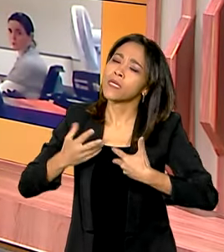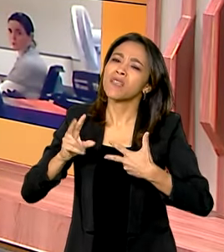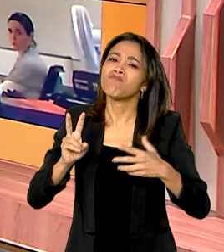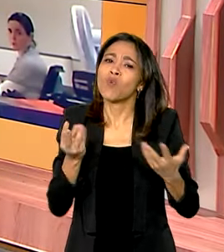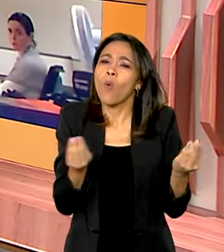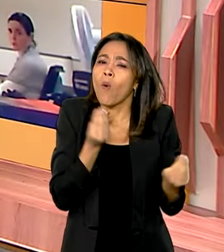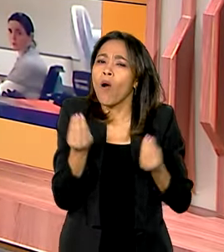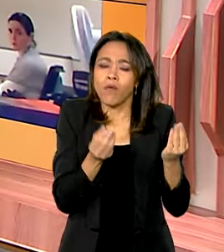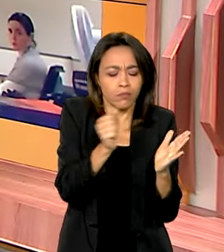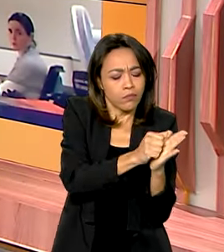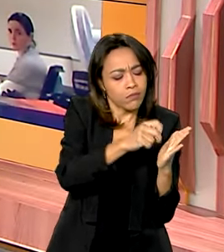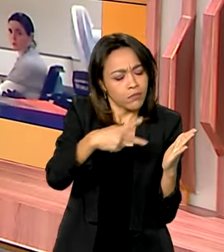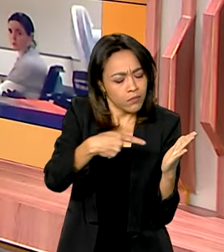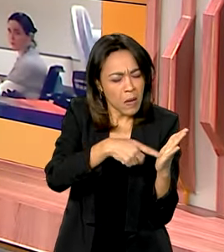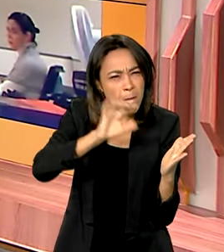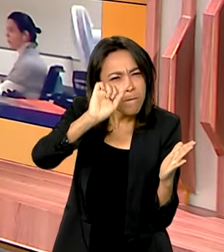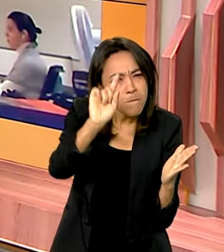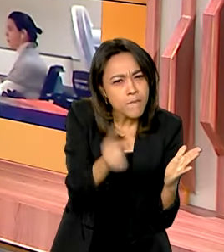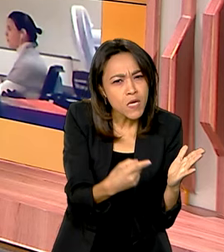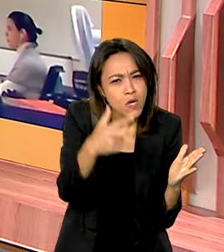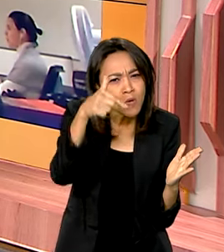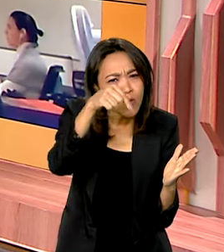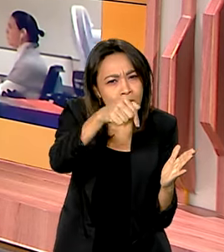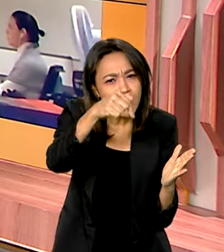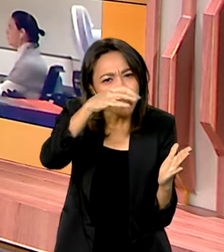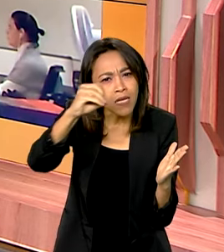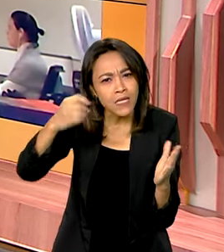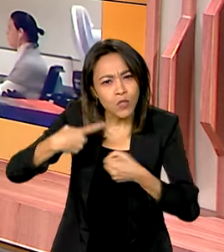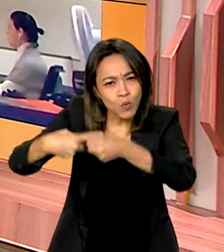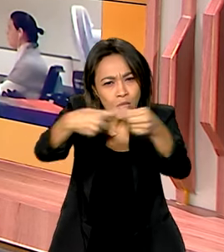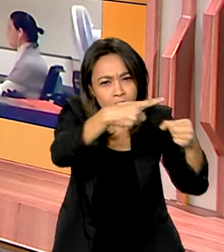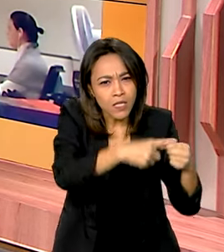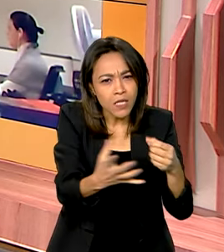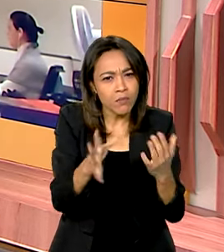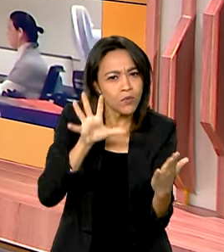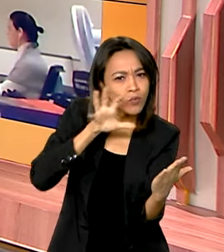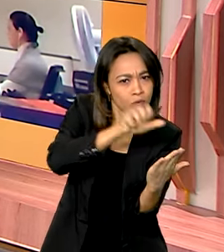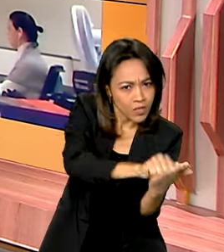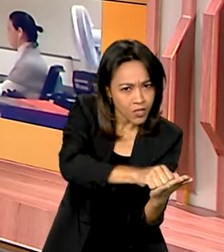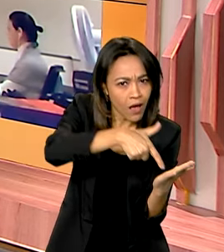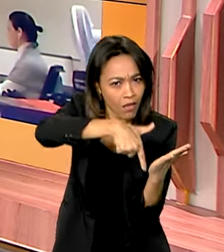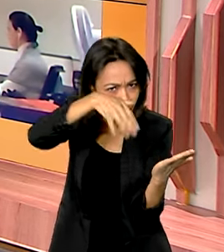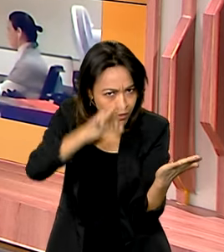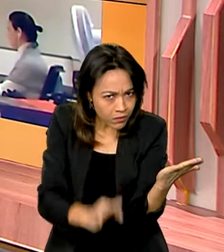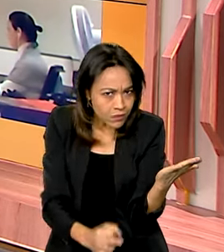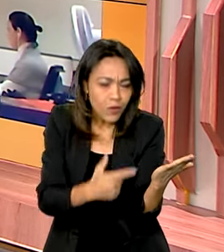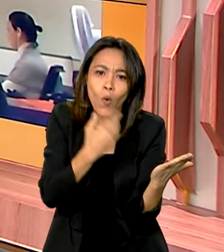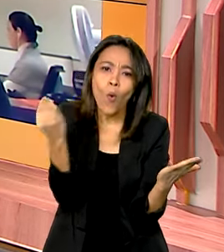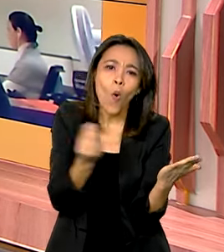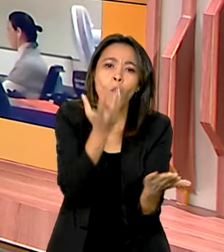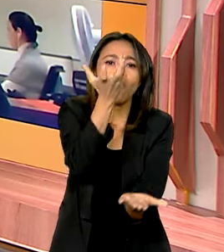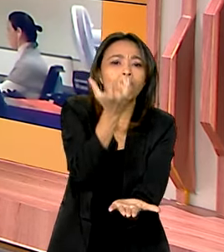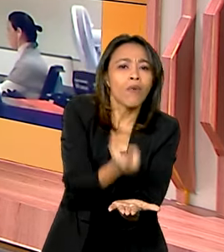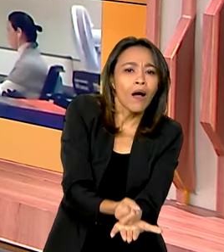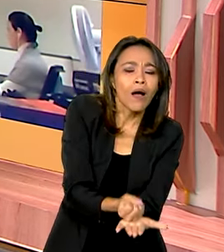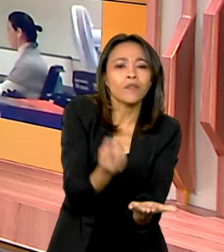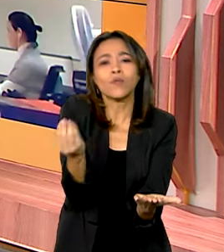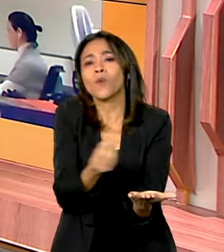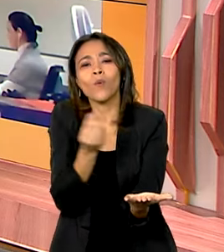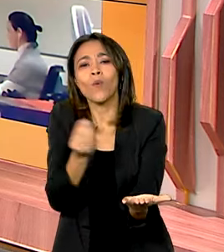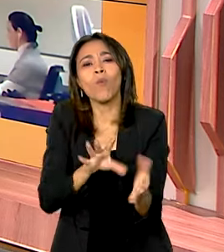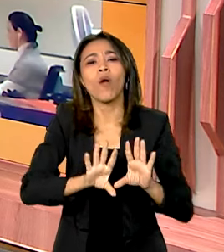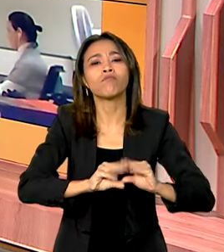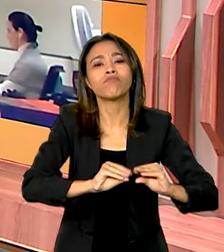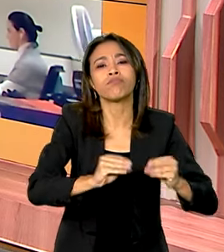aplicativo. ele já tem 1.700 municípios brasileiros mapeados, não é isso? Como que faz para baixar? Como que funciona?